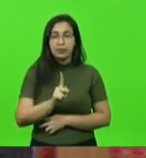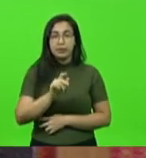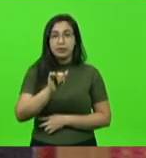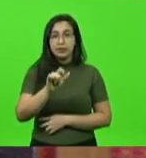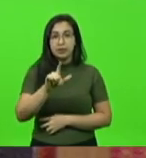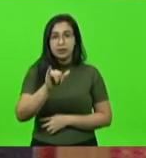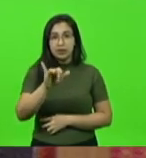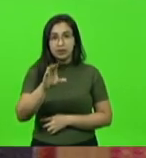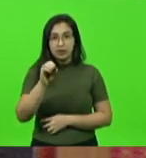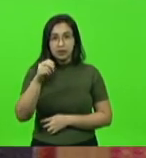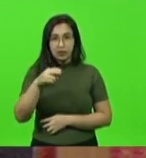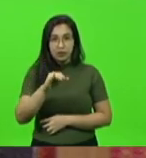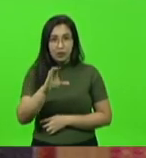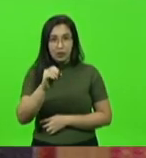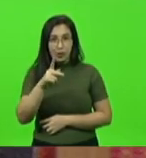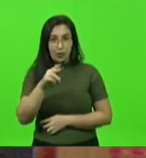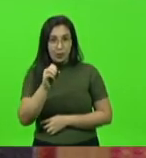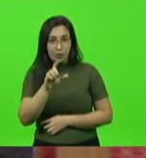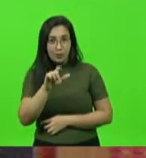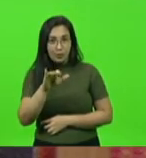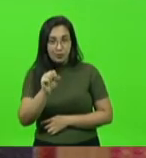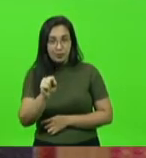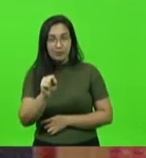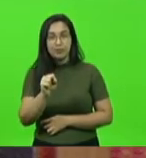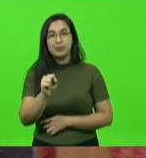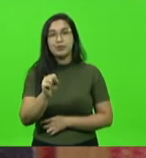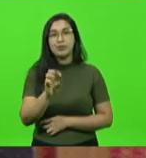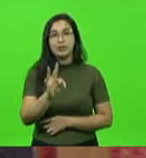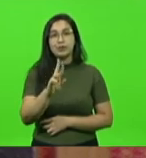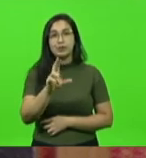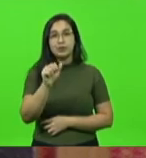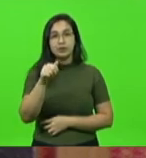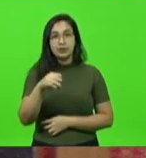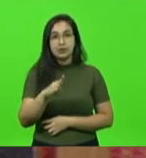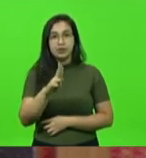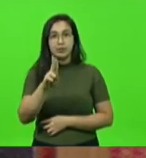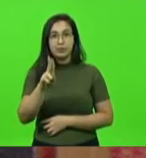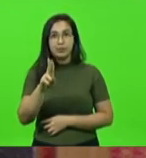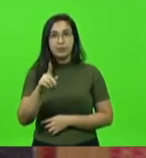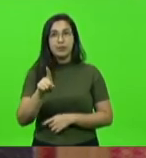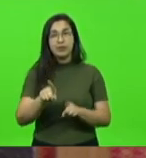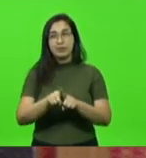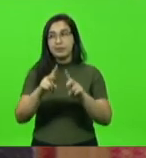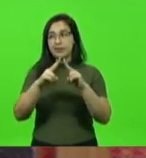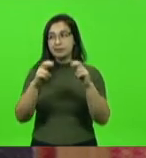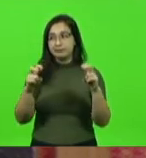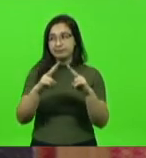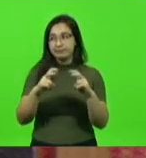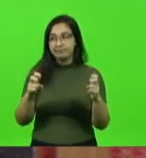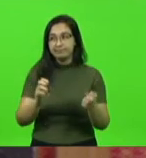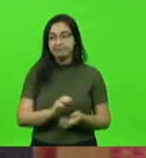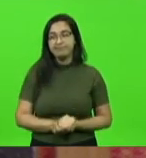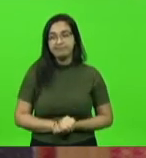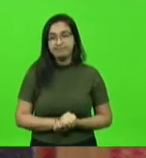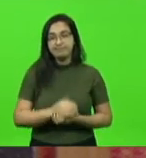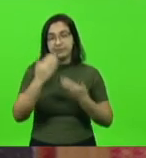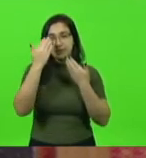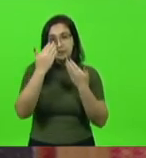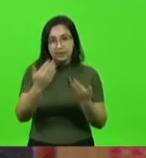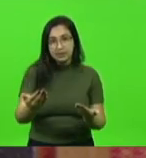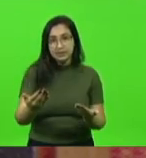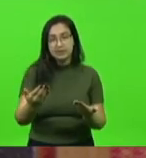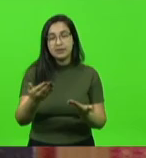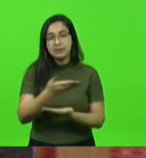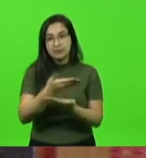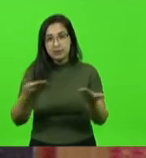União São Carlos Trombudo Central e como eu disse Florianópolis então agradecer a presença da